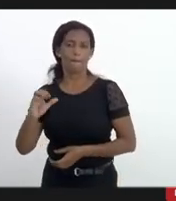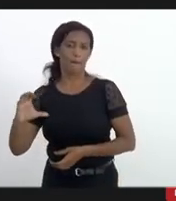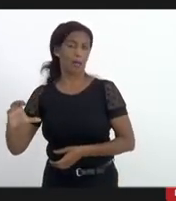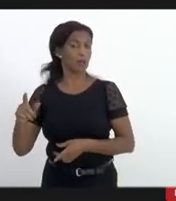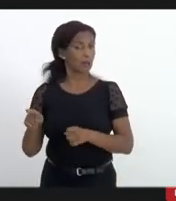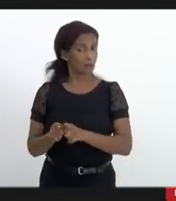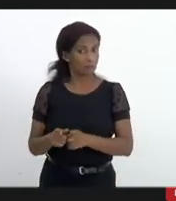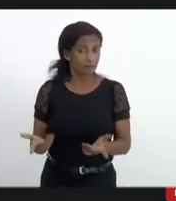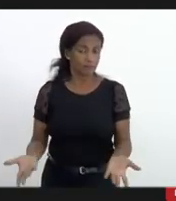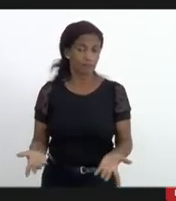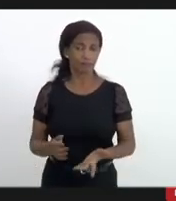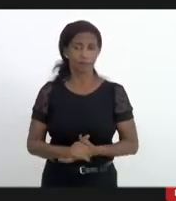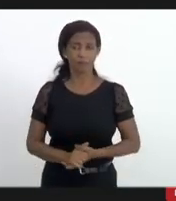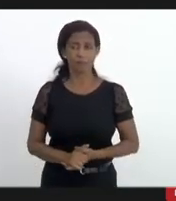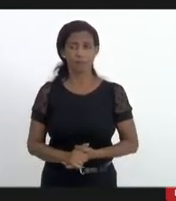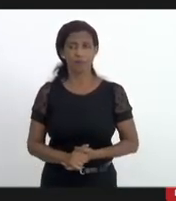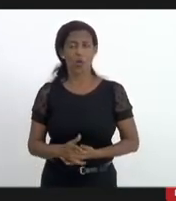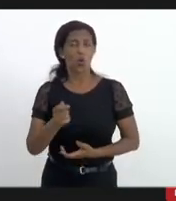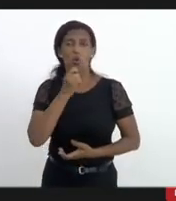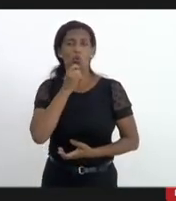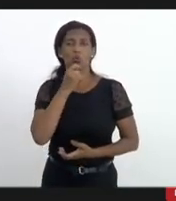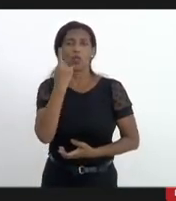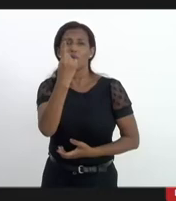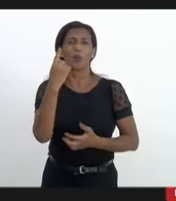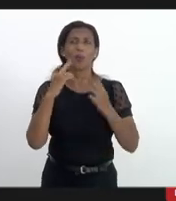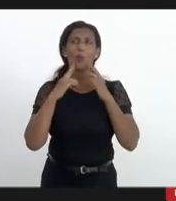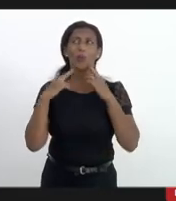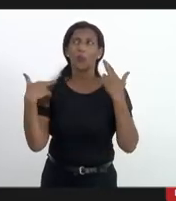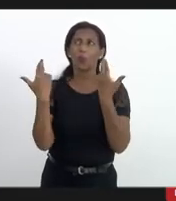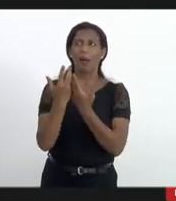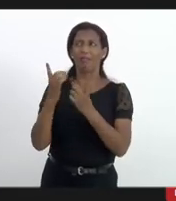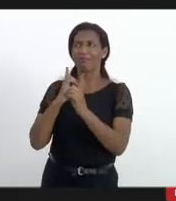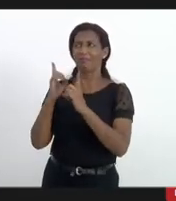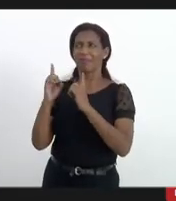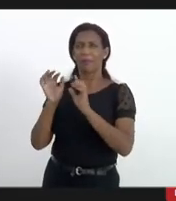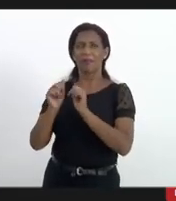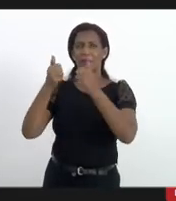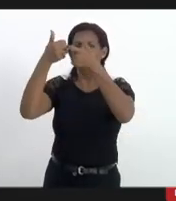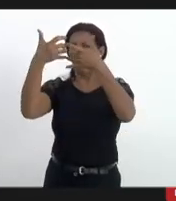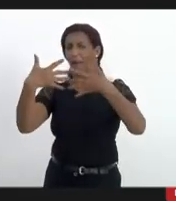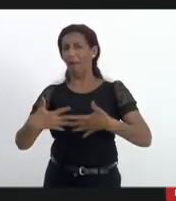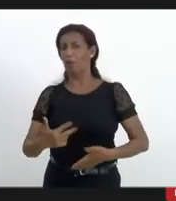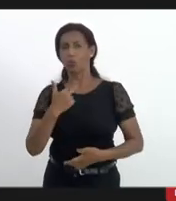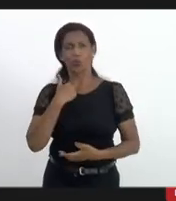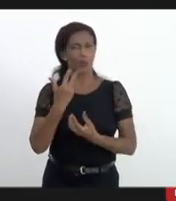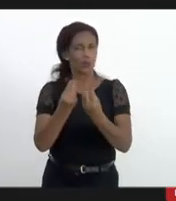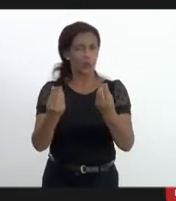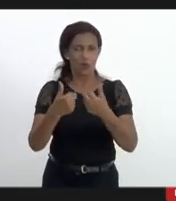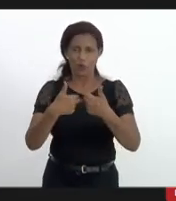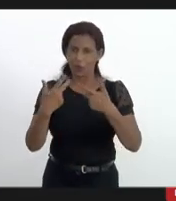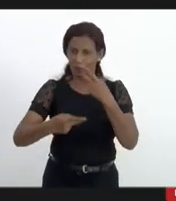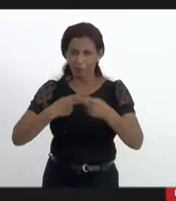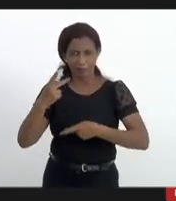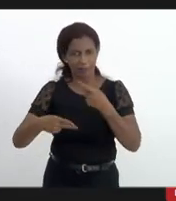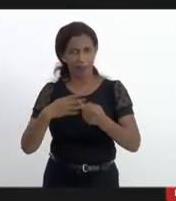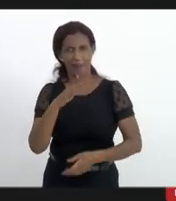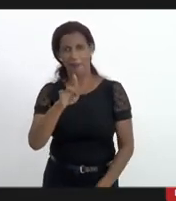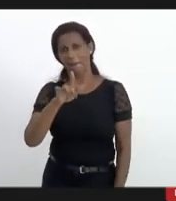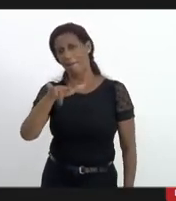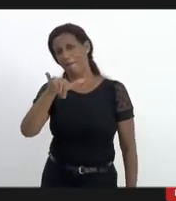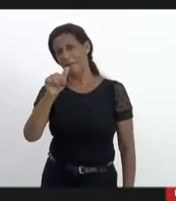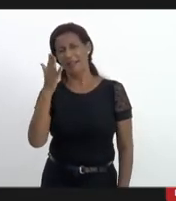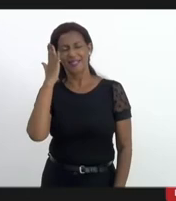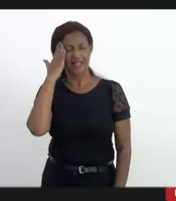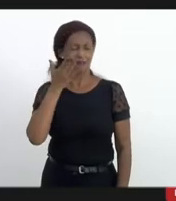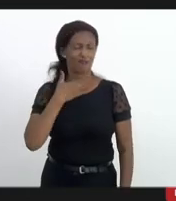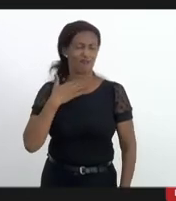tem não dá para me usar em uma única debate aí a gente tem muita coisa para falar o Blaise o nosso porta-voz